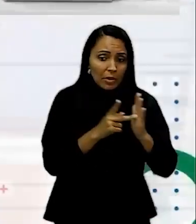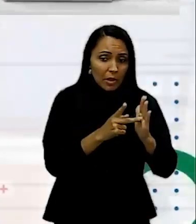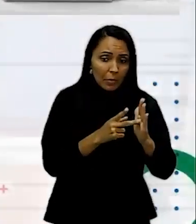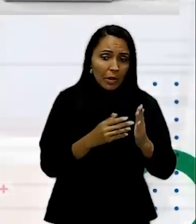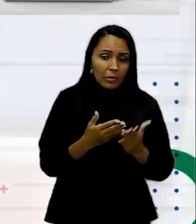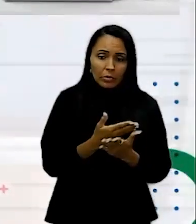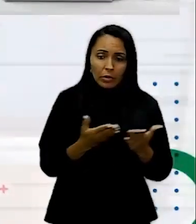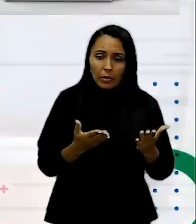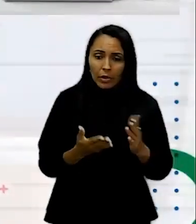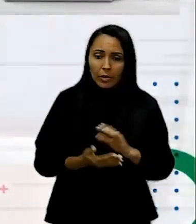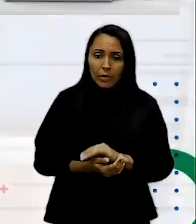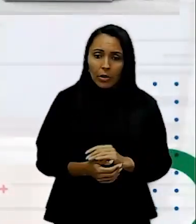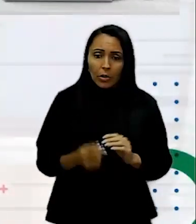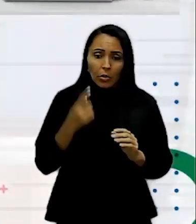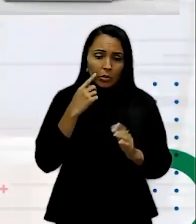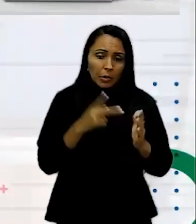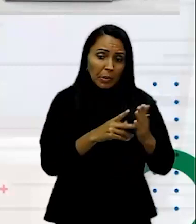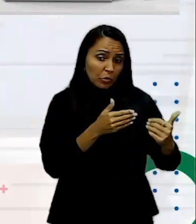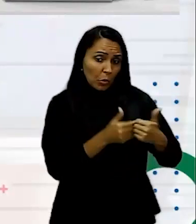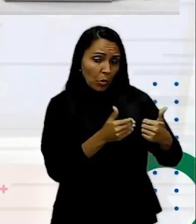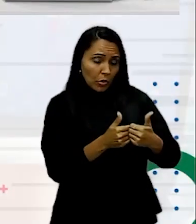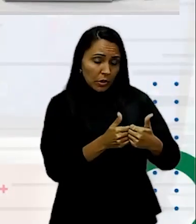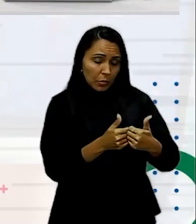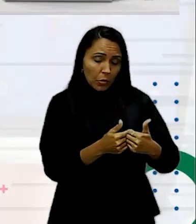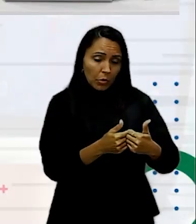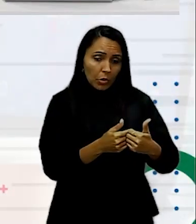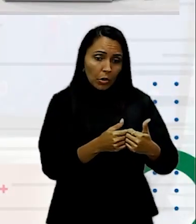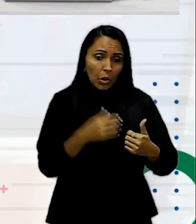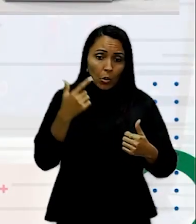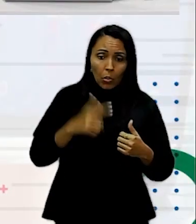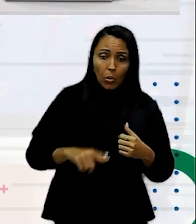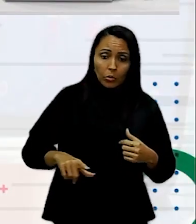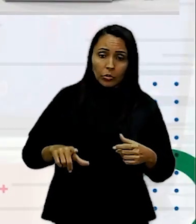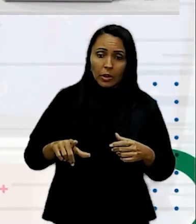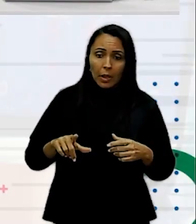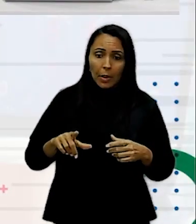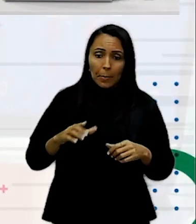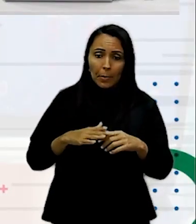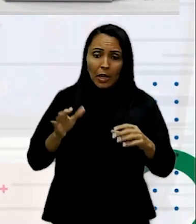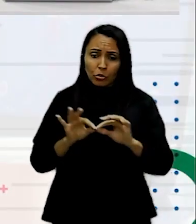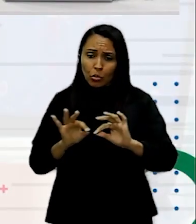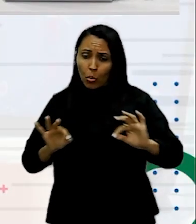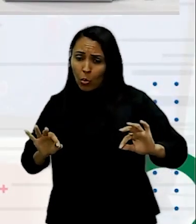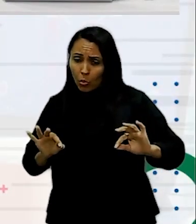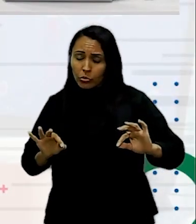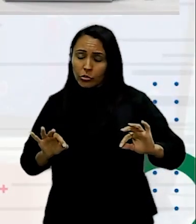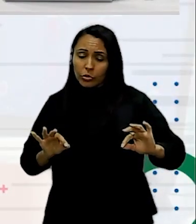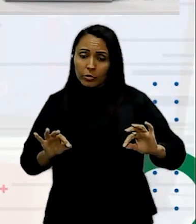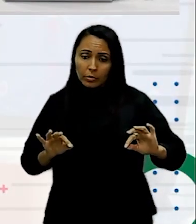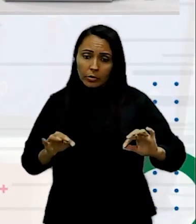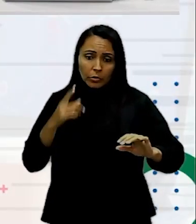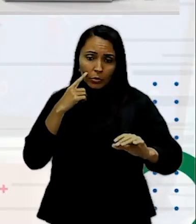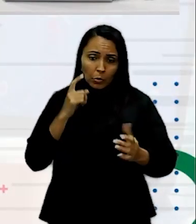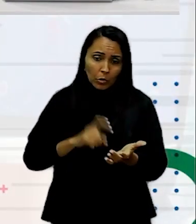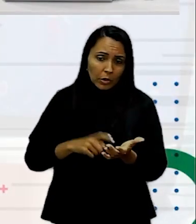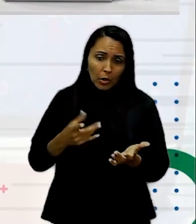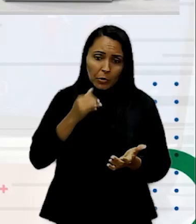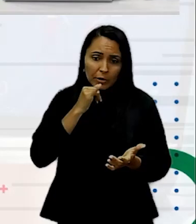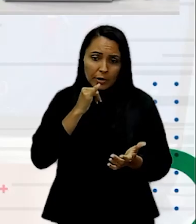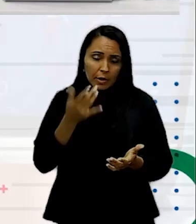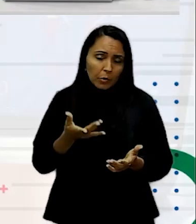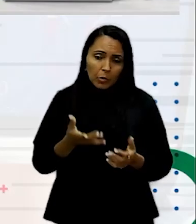uniforme Um está mais próximo Do outro Enquanto o outro Está mais longe Do botão Por exemplo